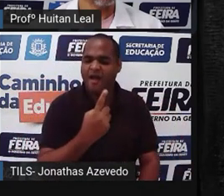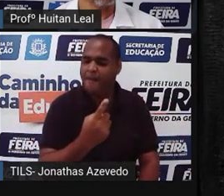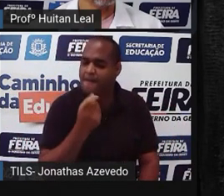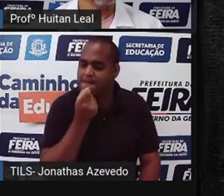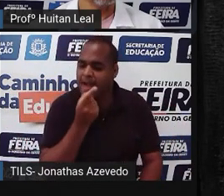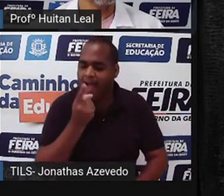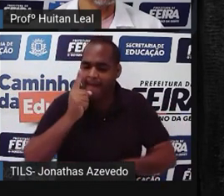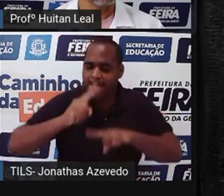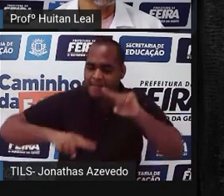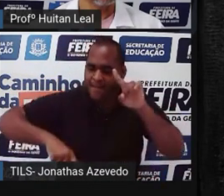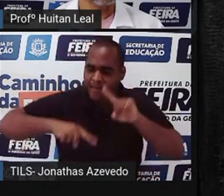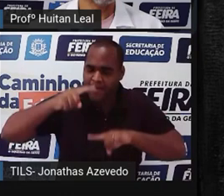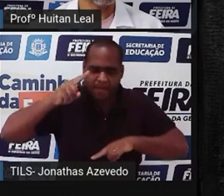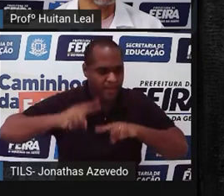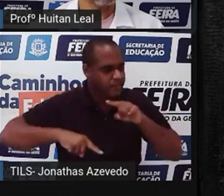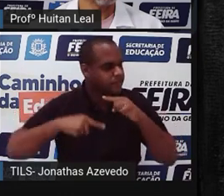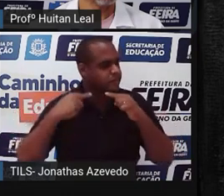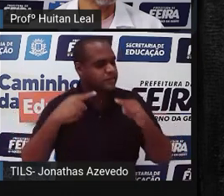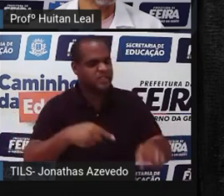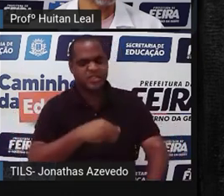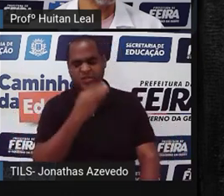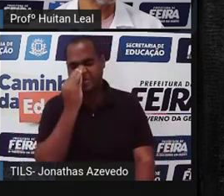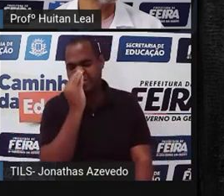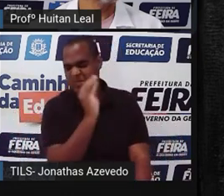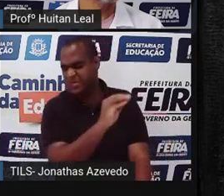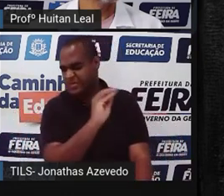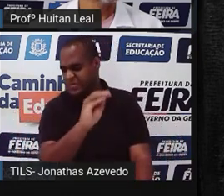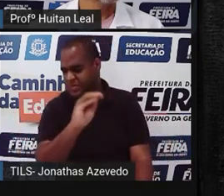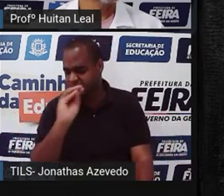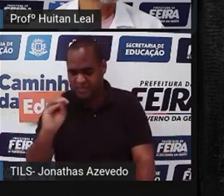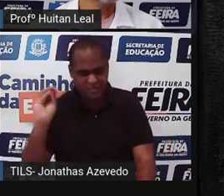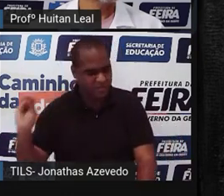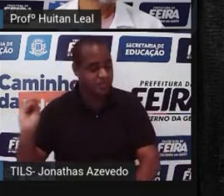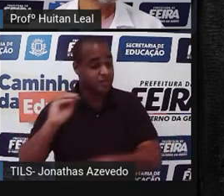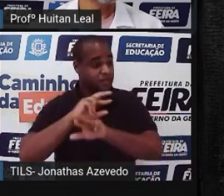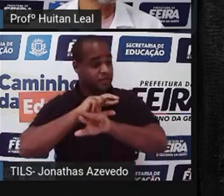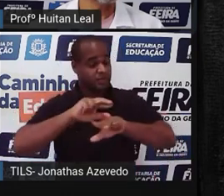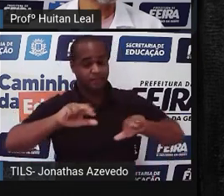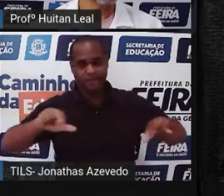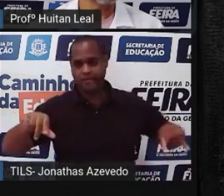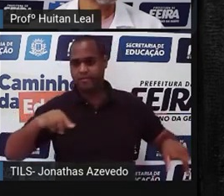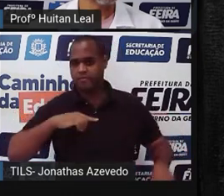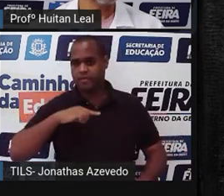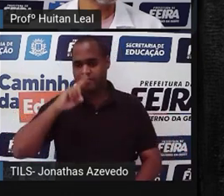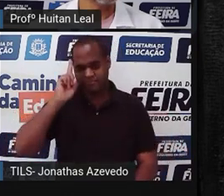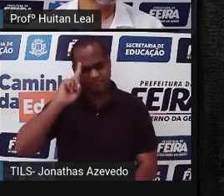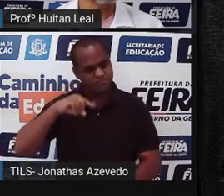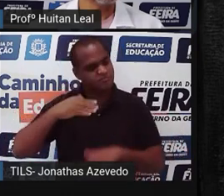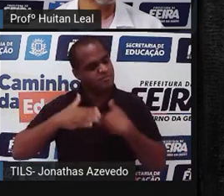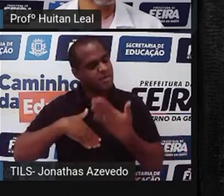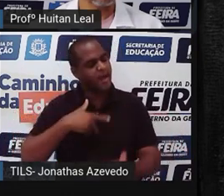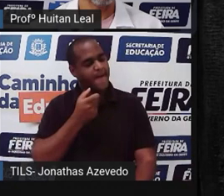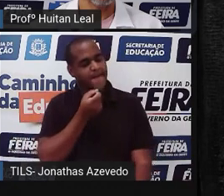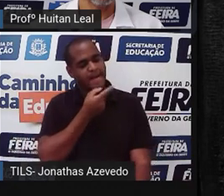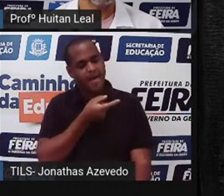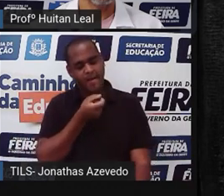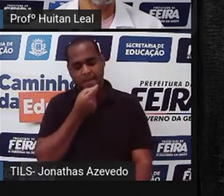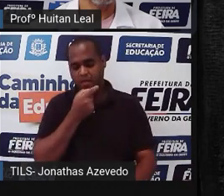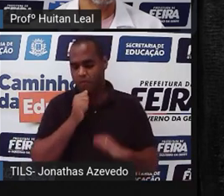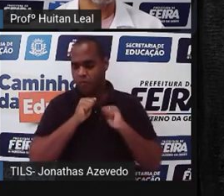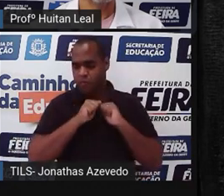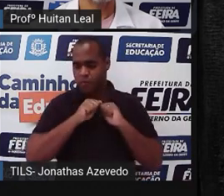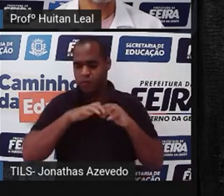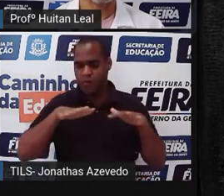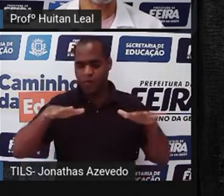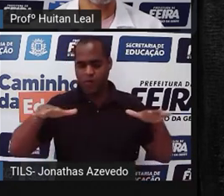xingava outros e desprezava todo mundo. Seus dias e seus gracejos se escoavam assim